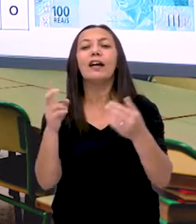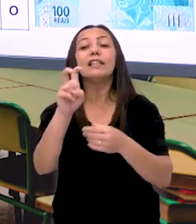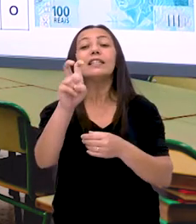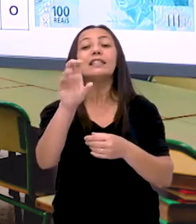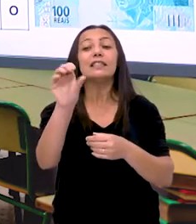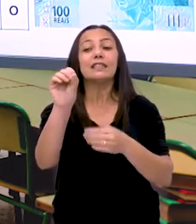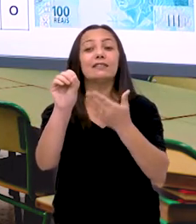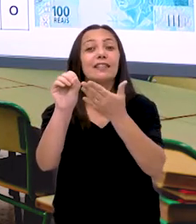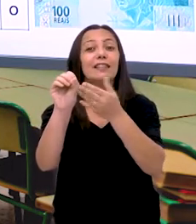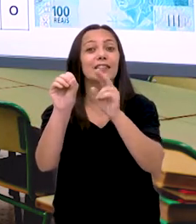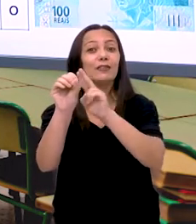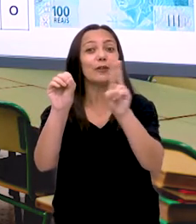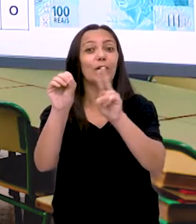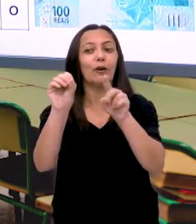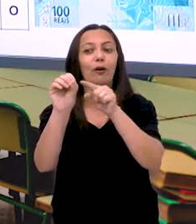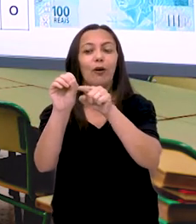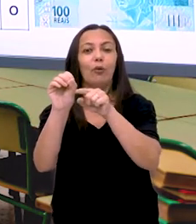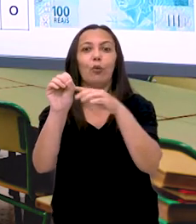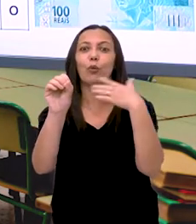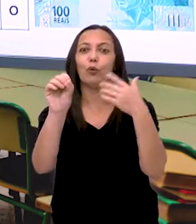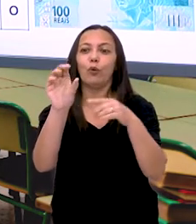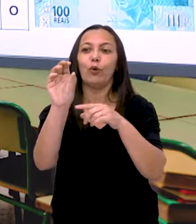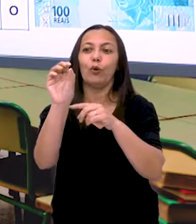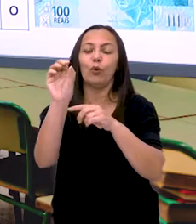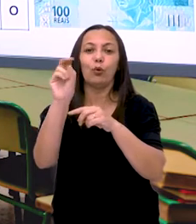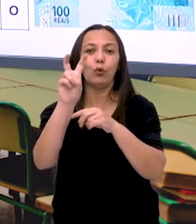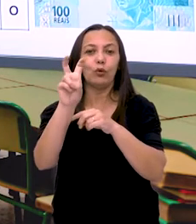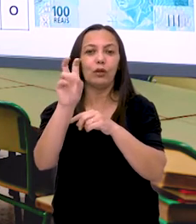E o cinquenta agora? Um nome grande.